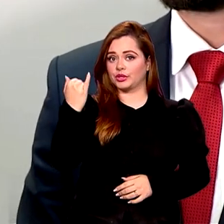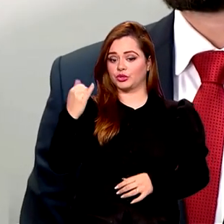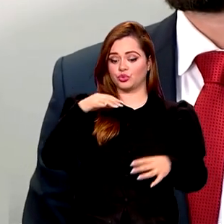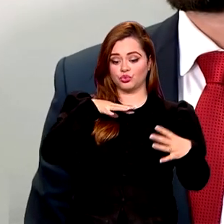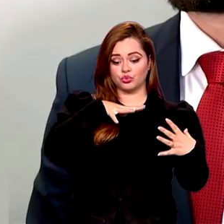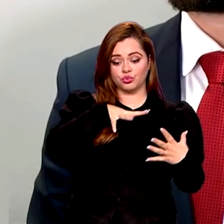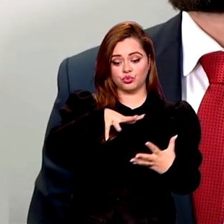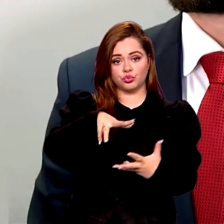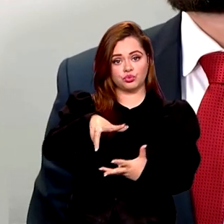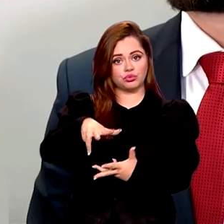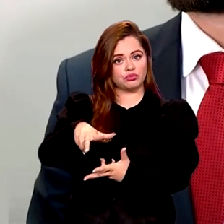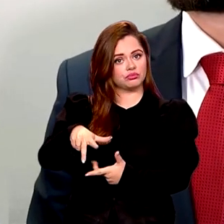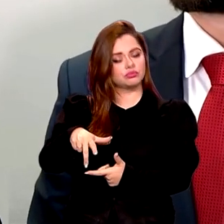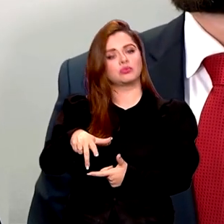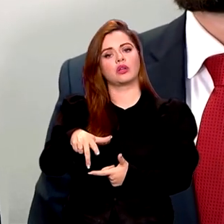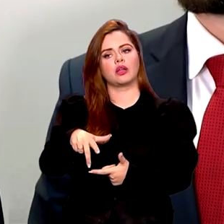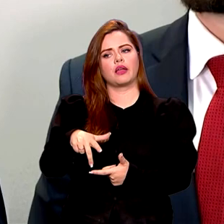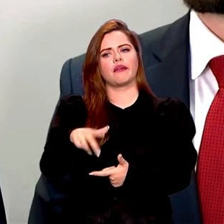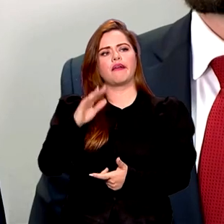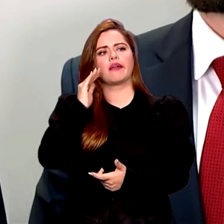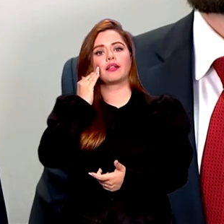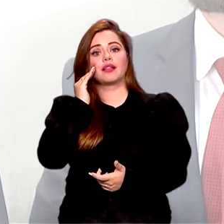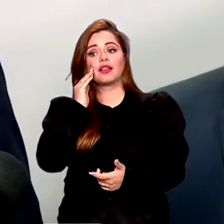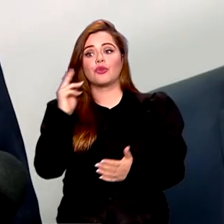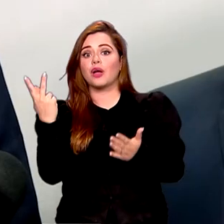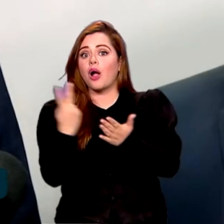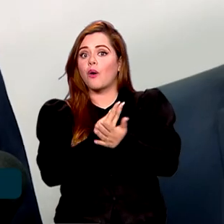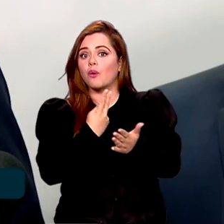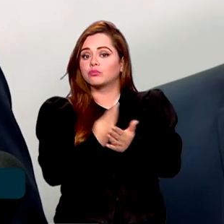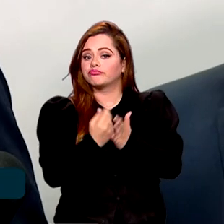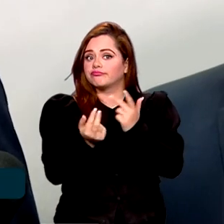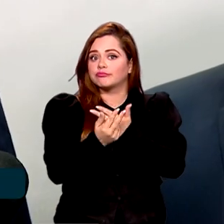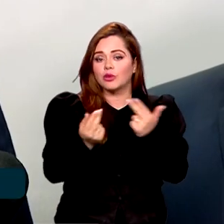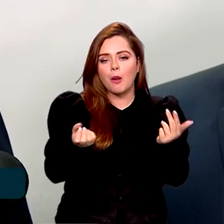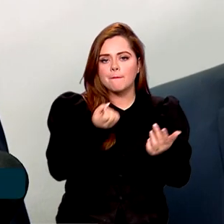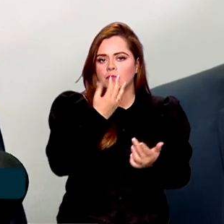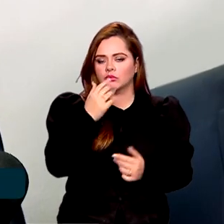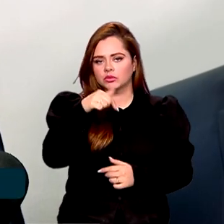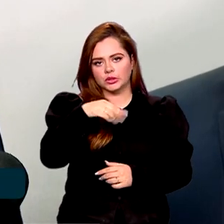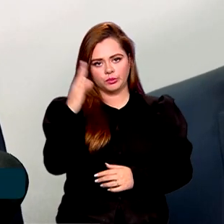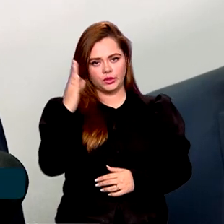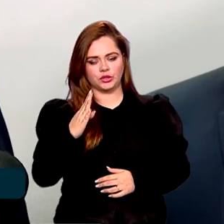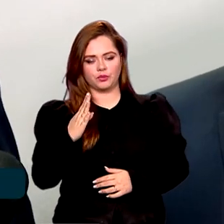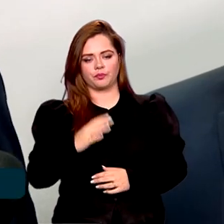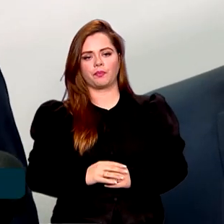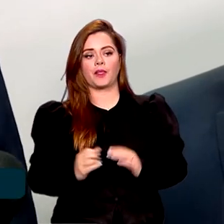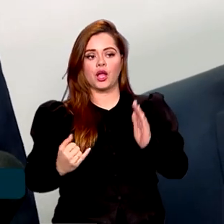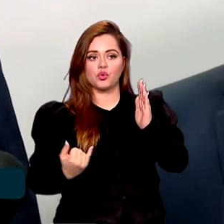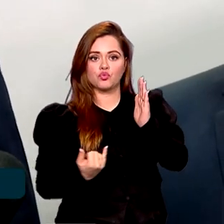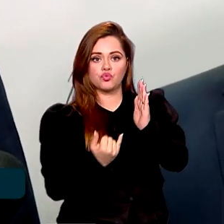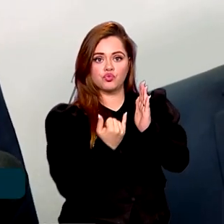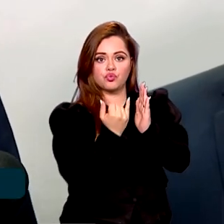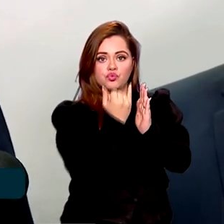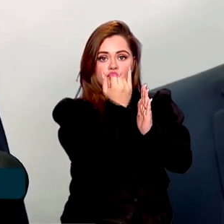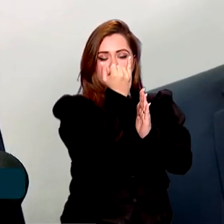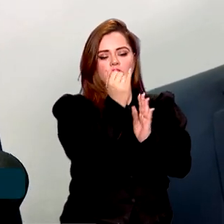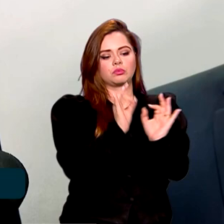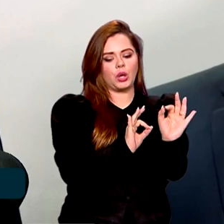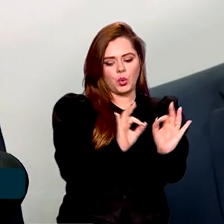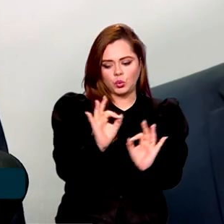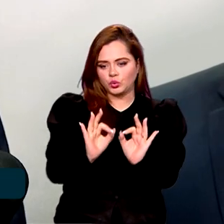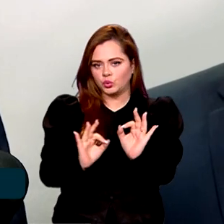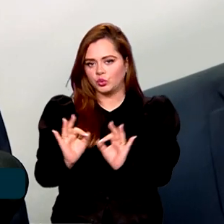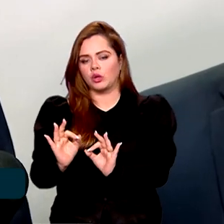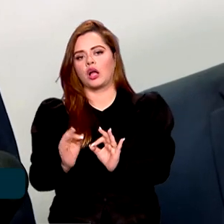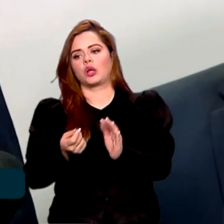compreendeu que está acontecendo alguma coisa boa no Brasil. A inflação está muito controlada, inclusive os núcleos, serviço,